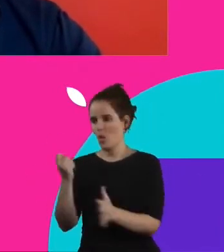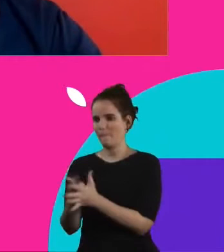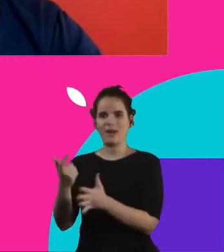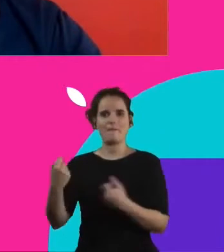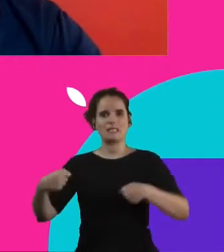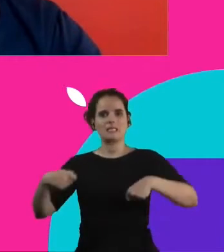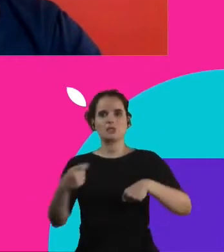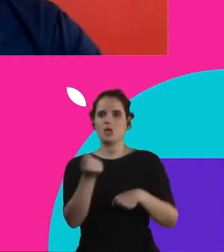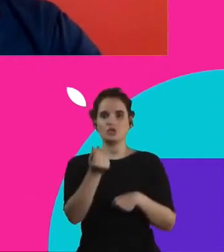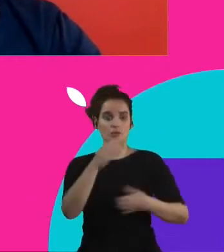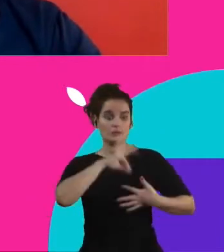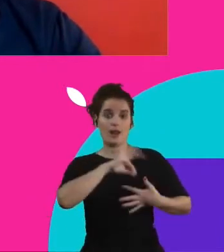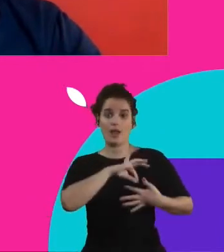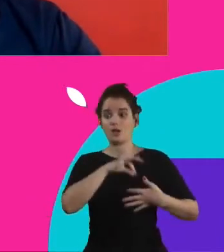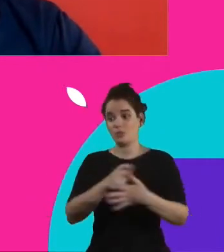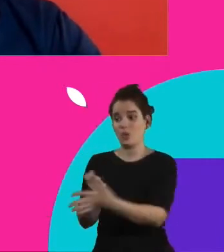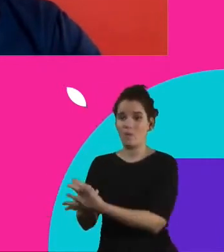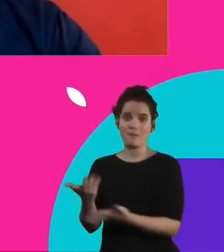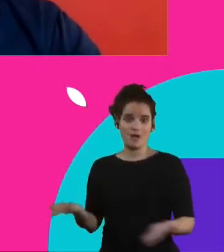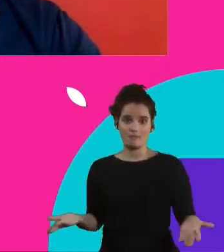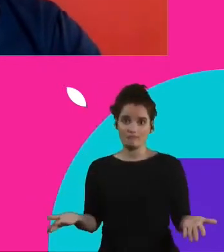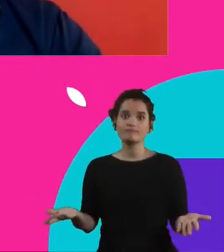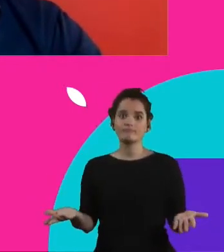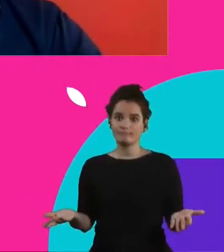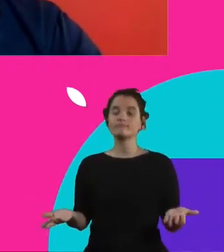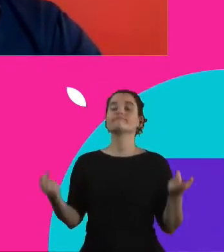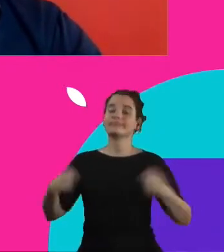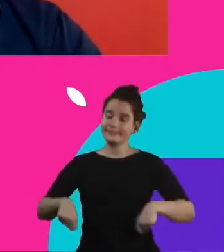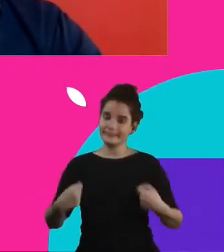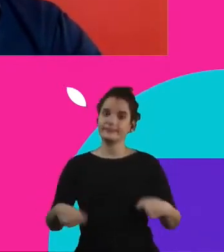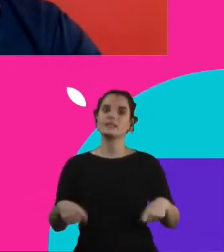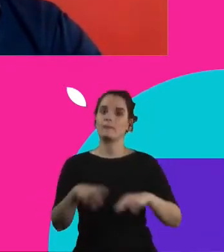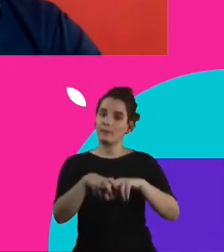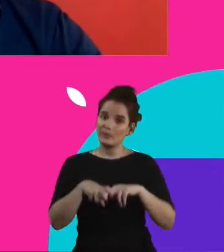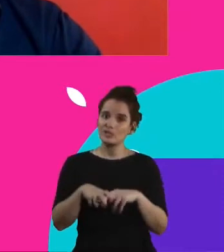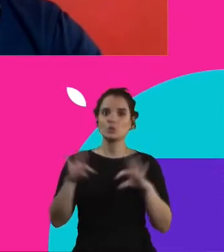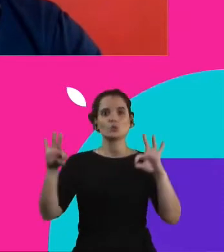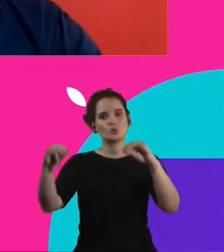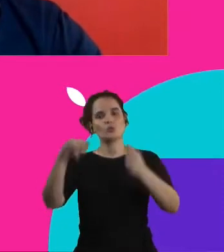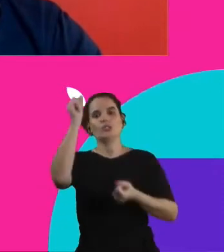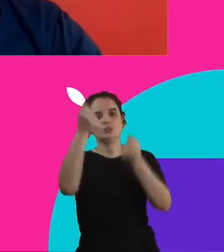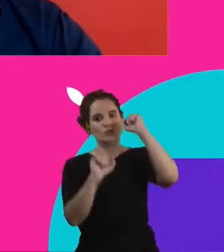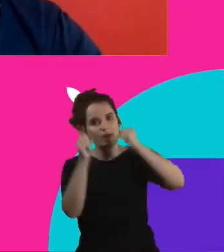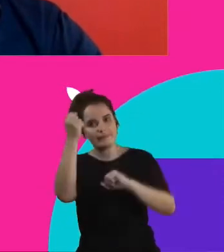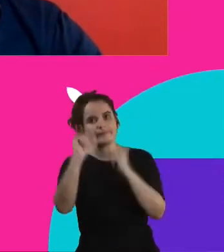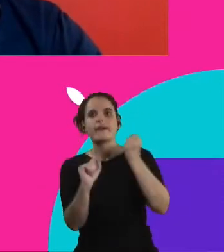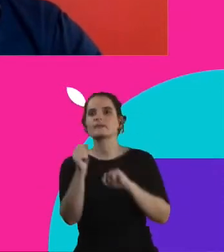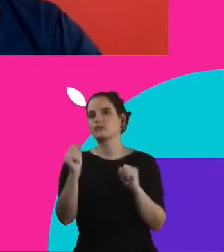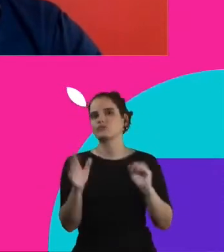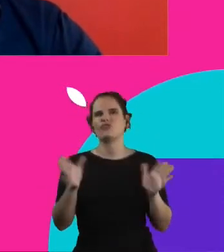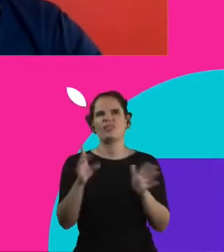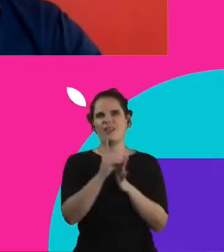você precisa de renda, obrigatoriamente. E é isso por conta de todos os processos de industrialização, aí das últimas